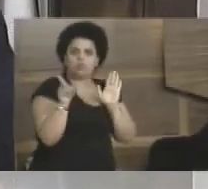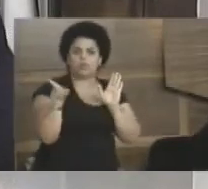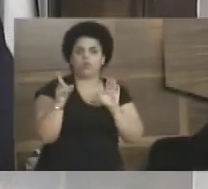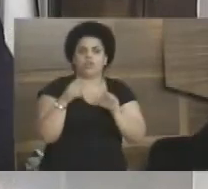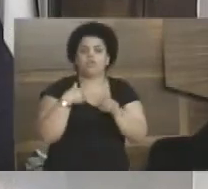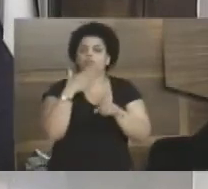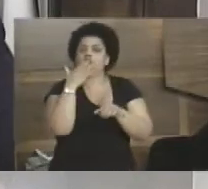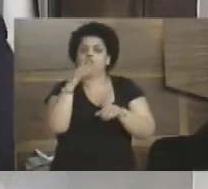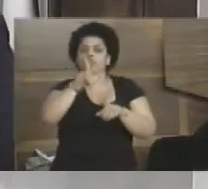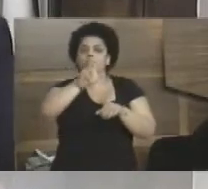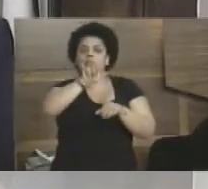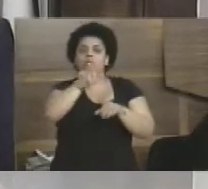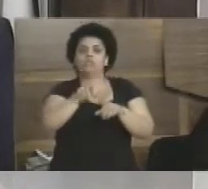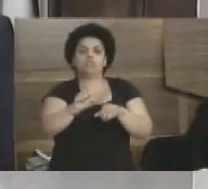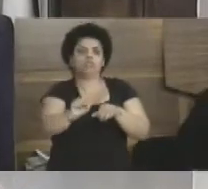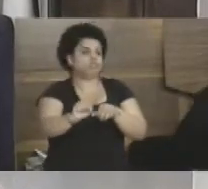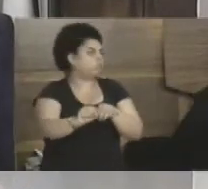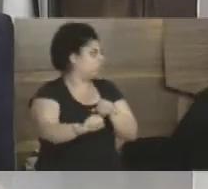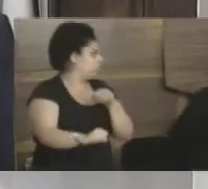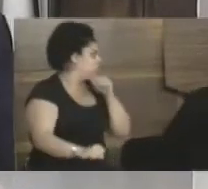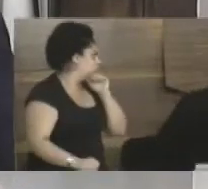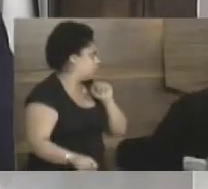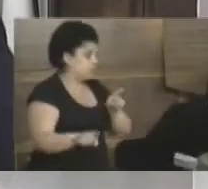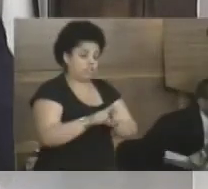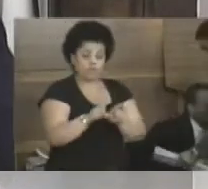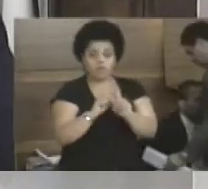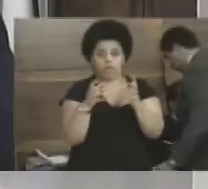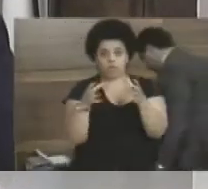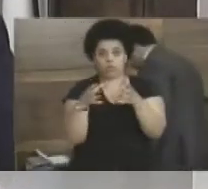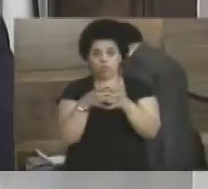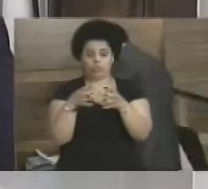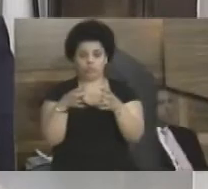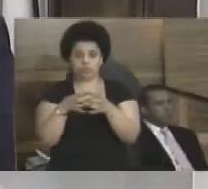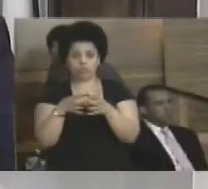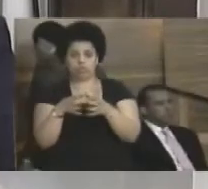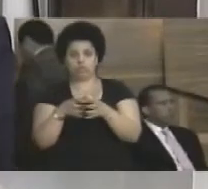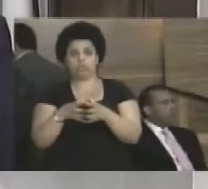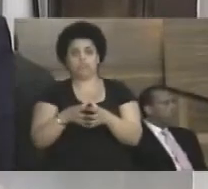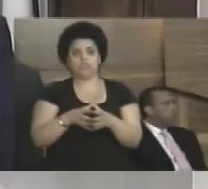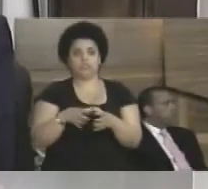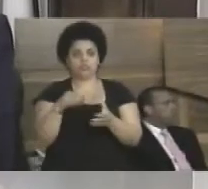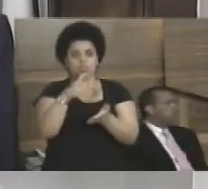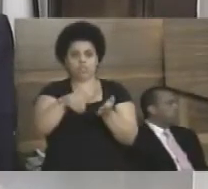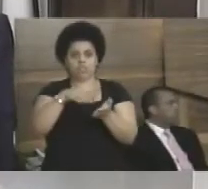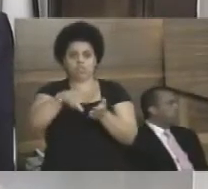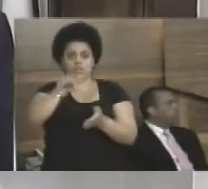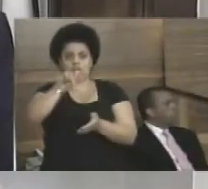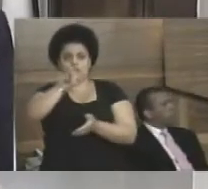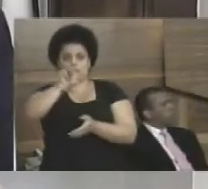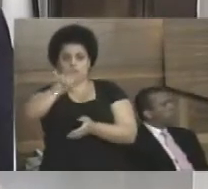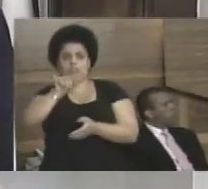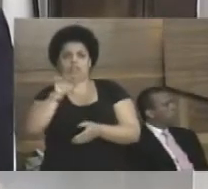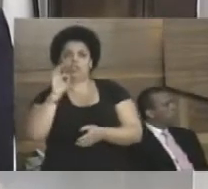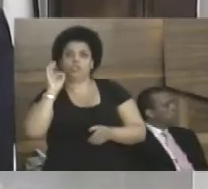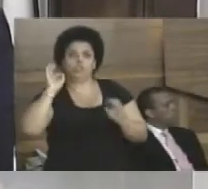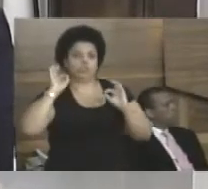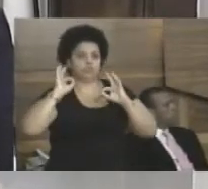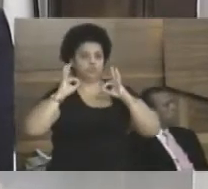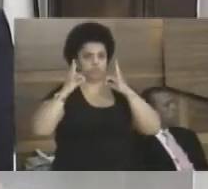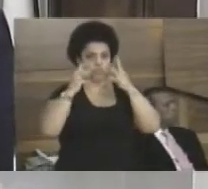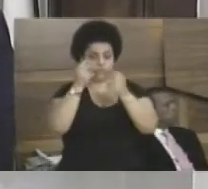Luiz Eduardo, que é o secretário de legislação, quanto às comissões, o secretário das comissões, Ari, que todas as vezes